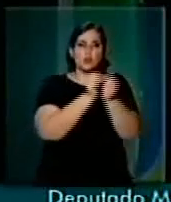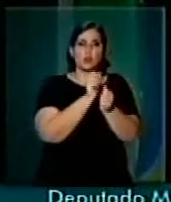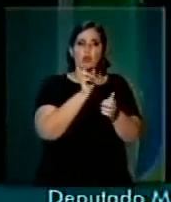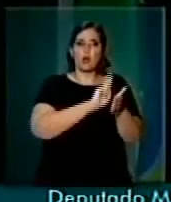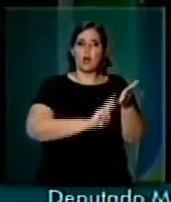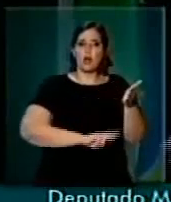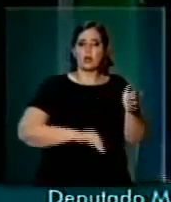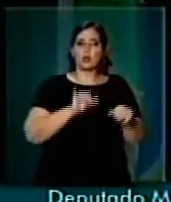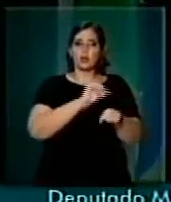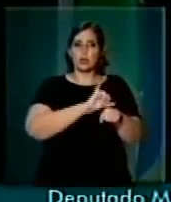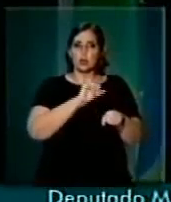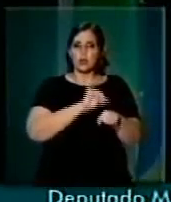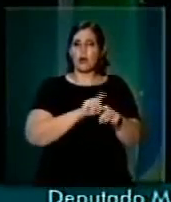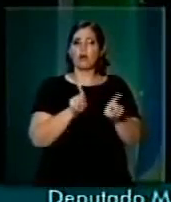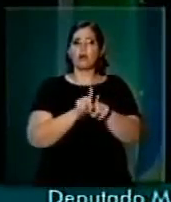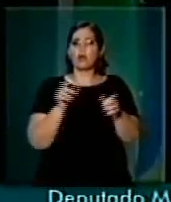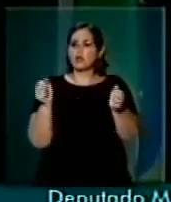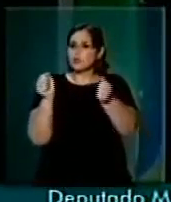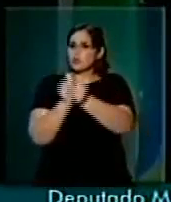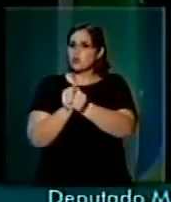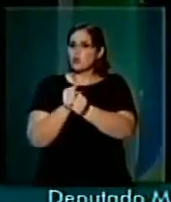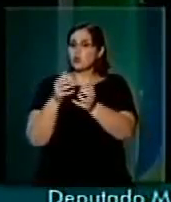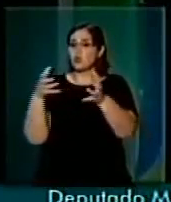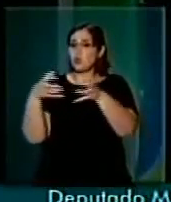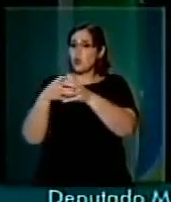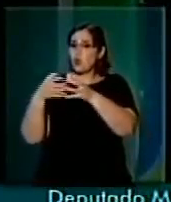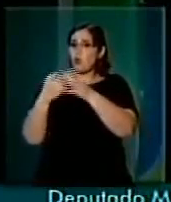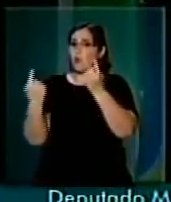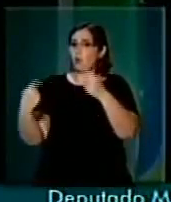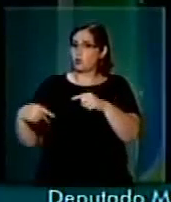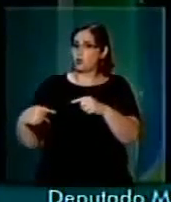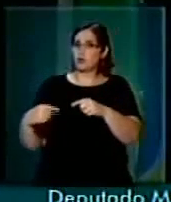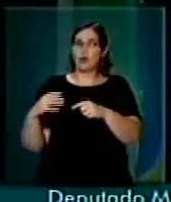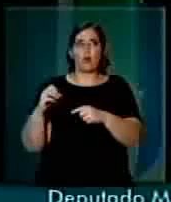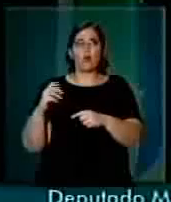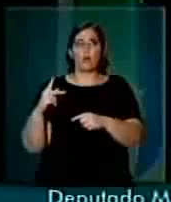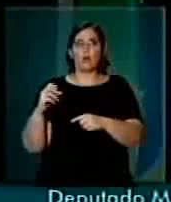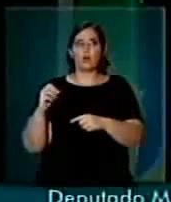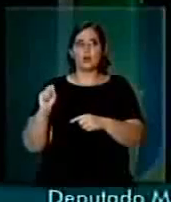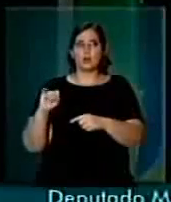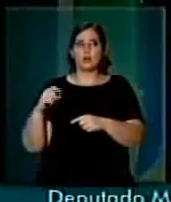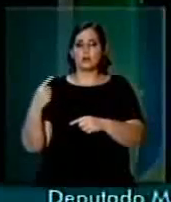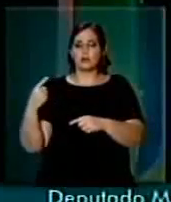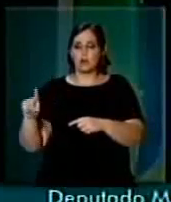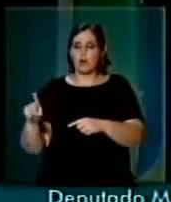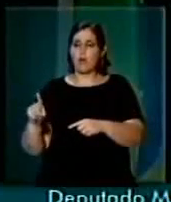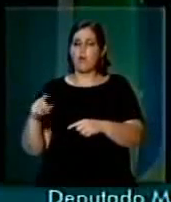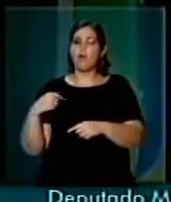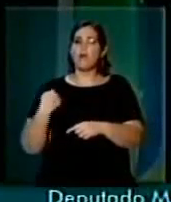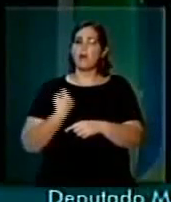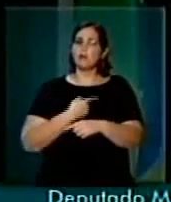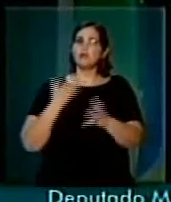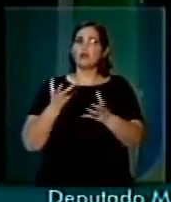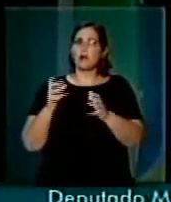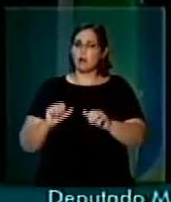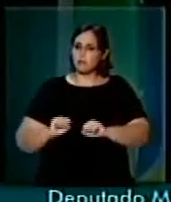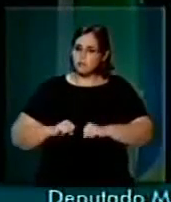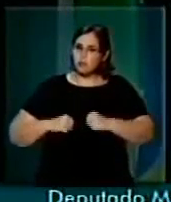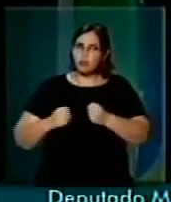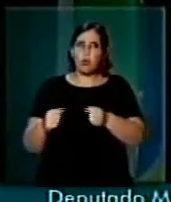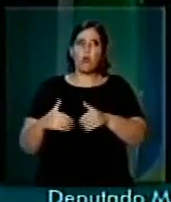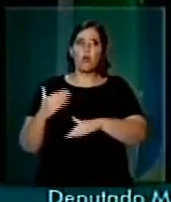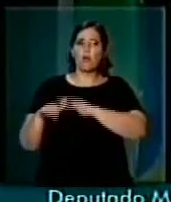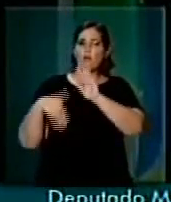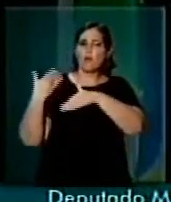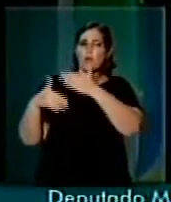setoriais, junto com a bancada de oposição, nós estamos conseguindo avançar. Avançar na